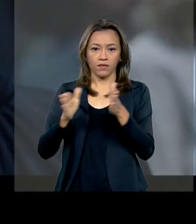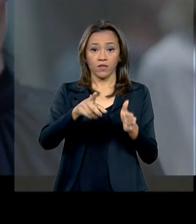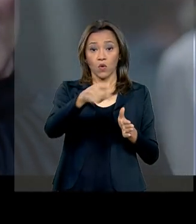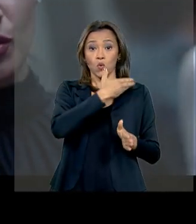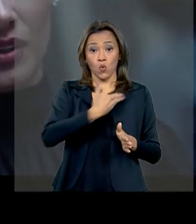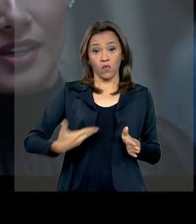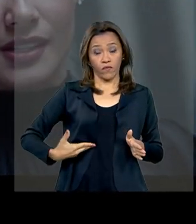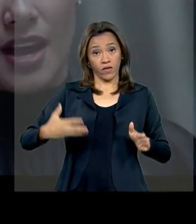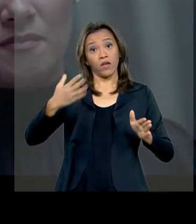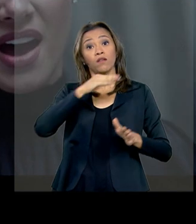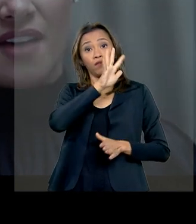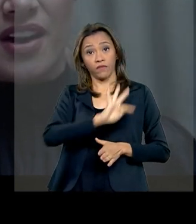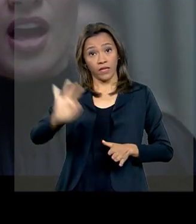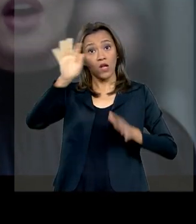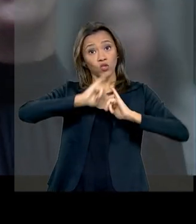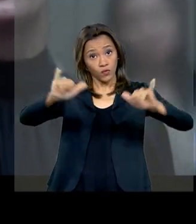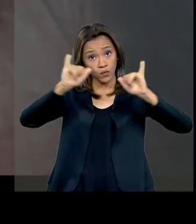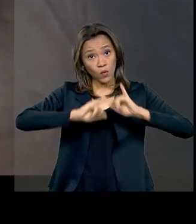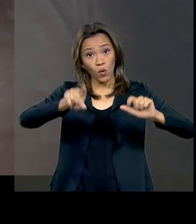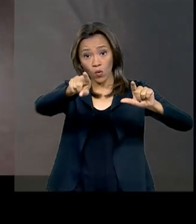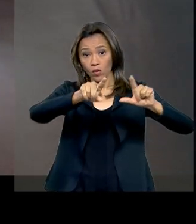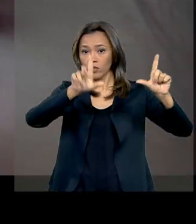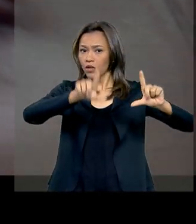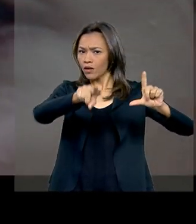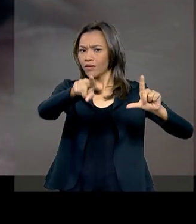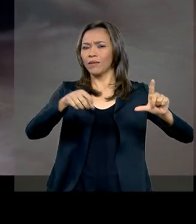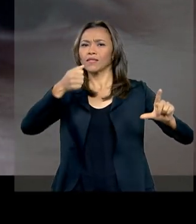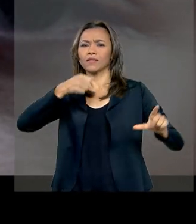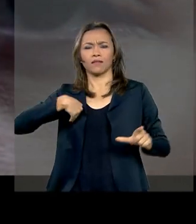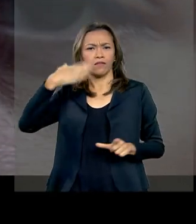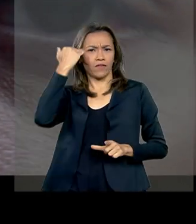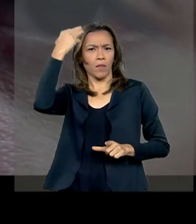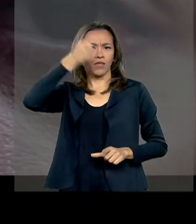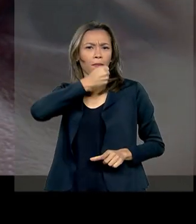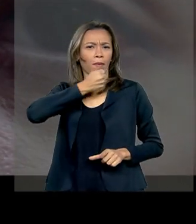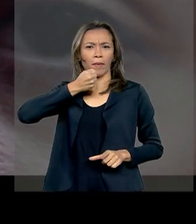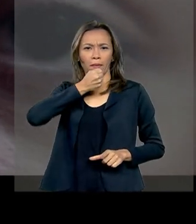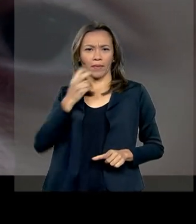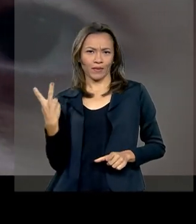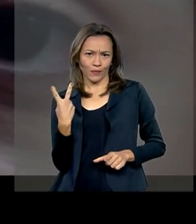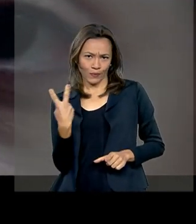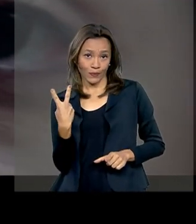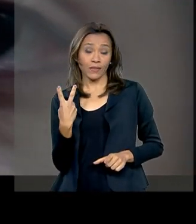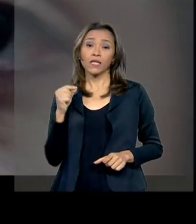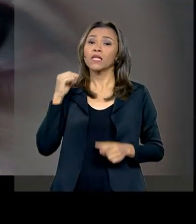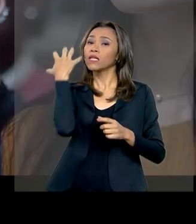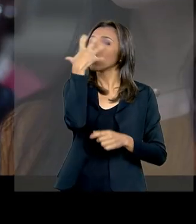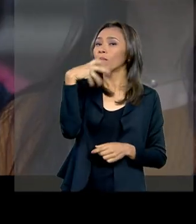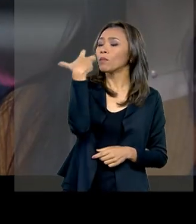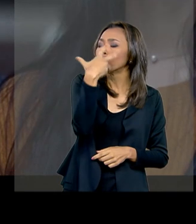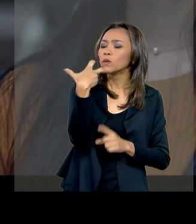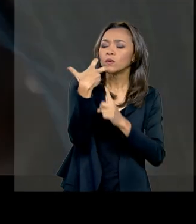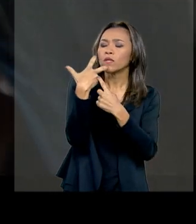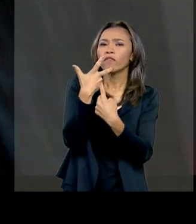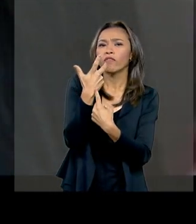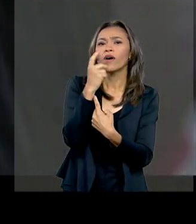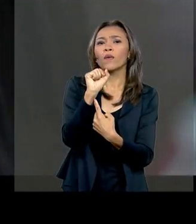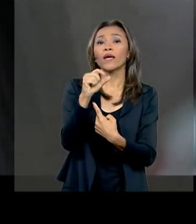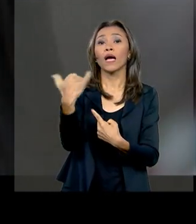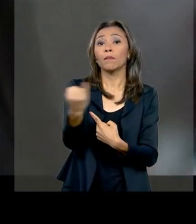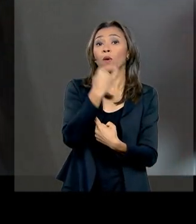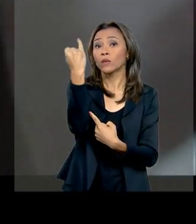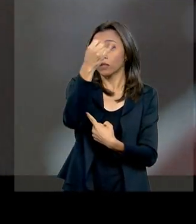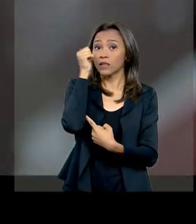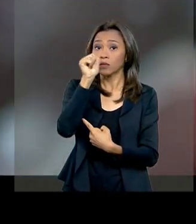de combate à violência doméstica com a participação das cantoras Simone e Simária. Na música, elas destacam a importância das